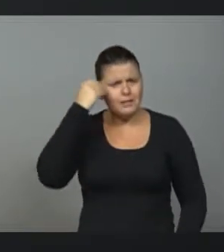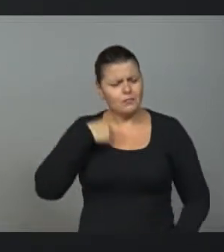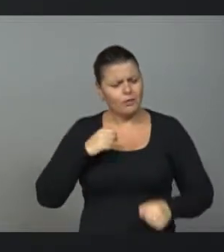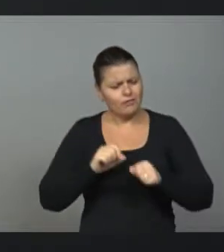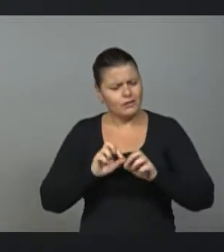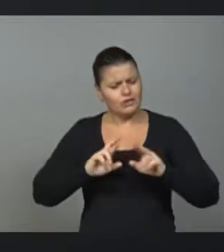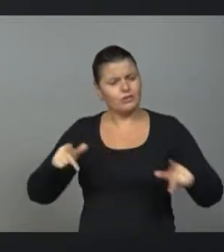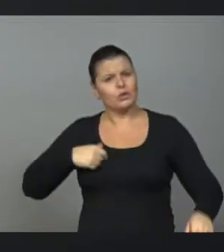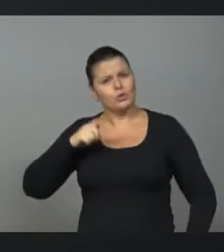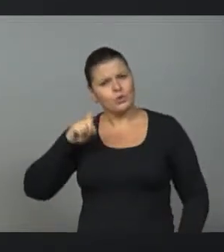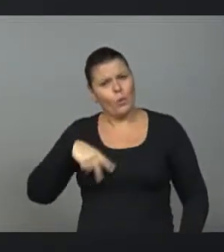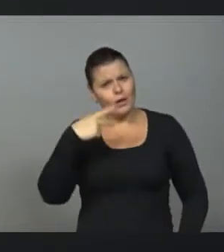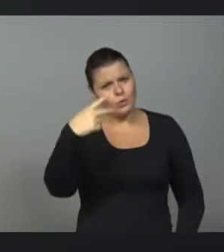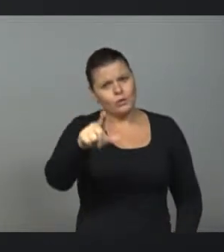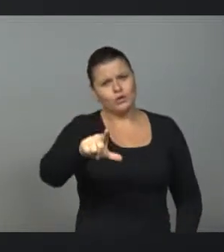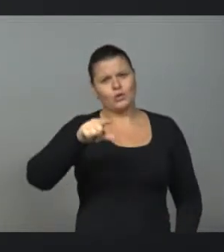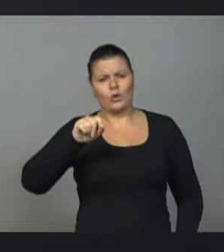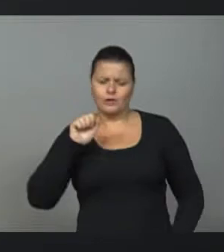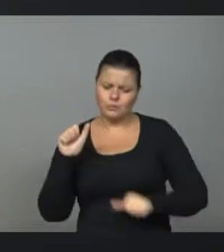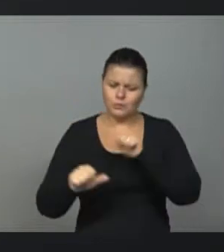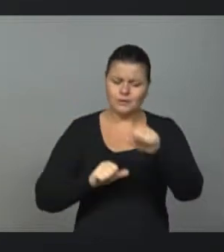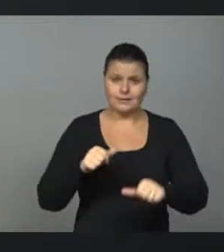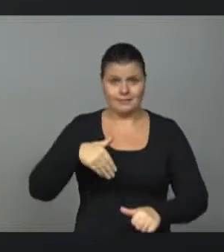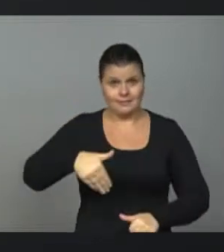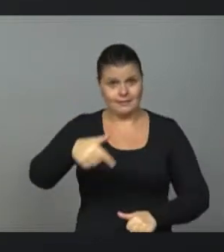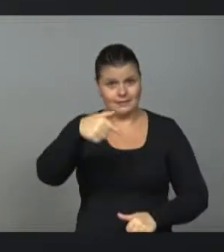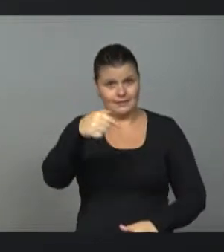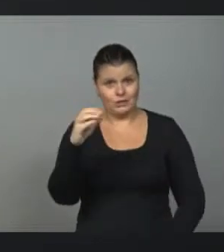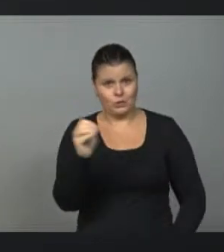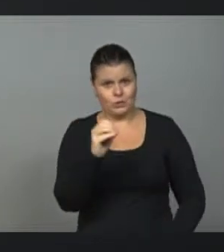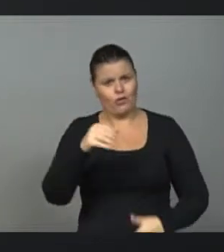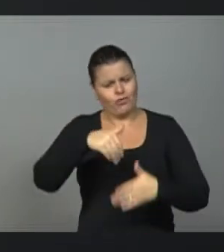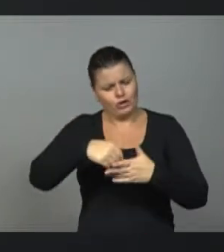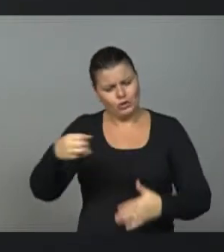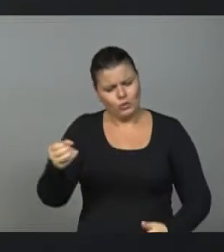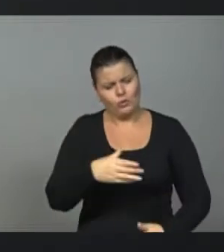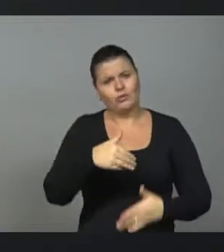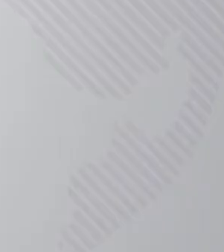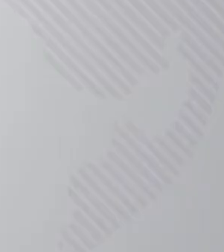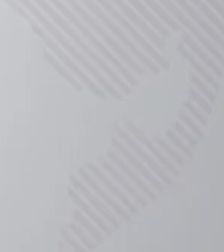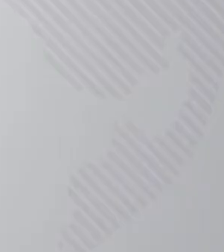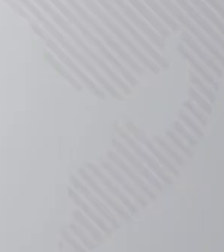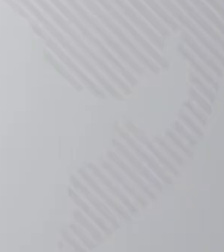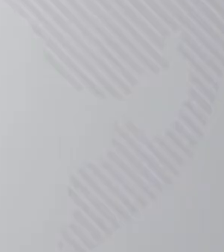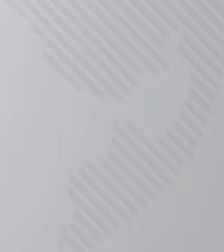a tua alternativa de renovação. Nessa eleição, dia 7 de outubro, vote novo, vote 30.